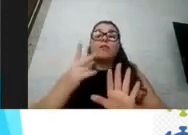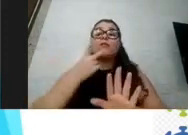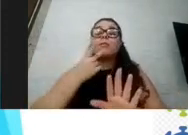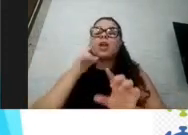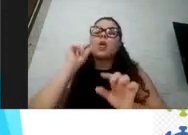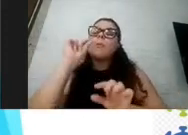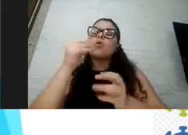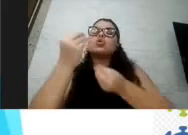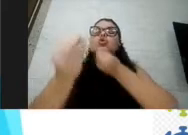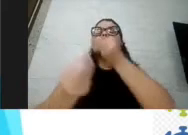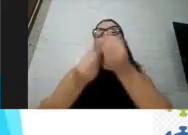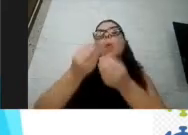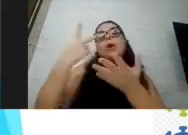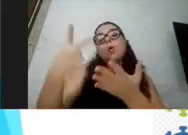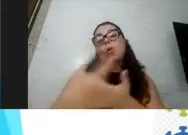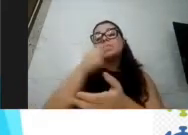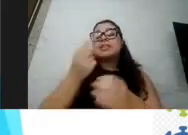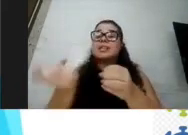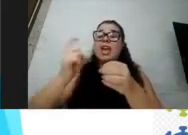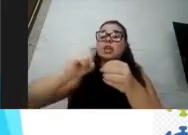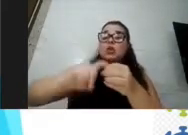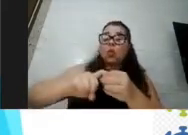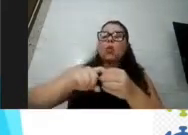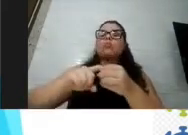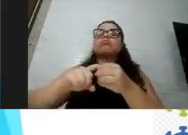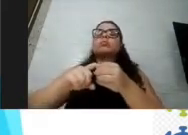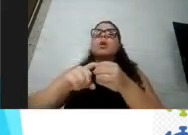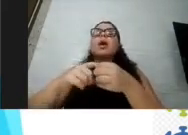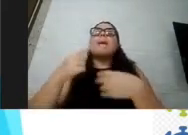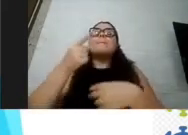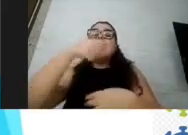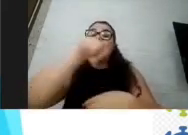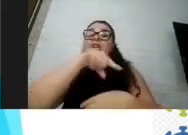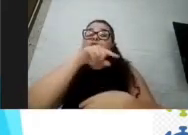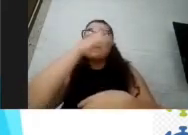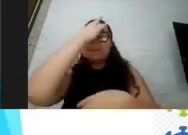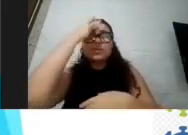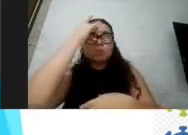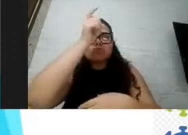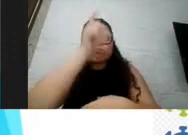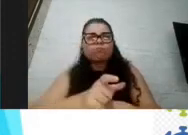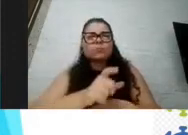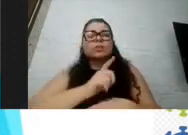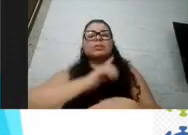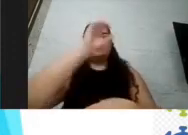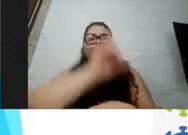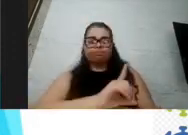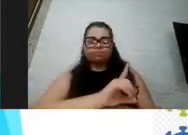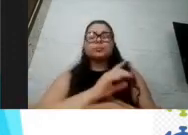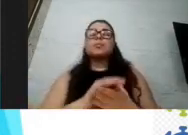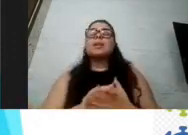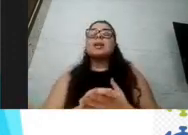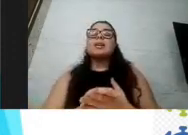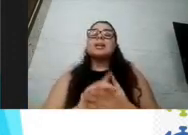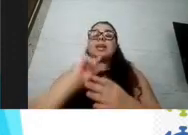retorno para as pessoas com deficiência. E vou falar por último de um estudo que eu estou coordenando, na